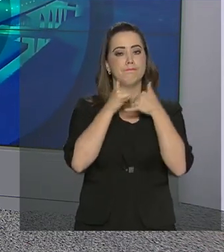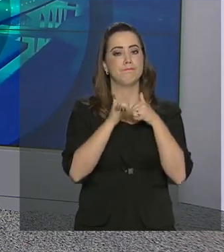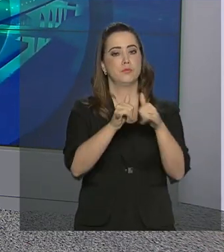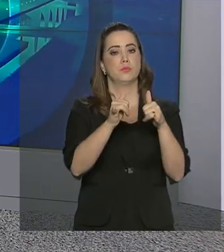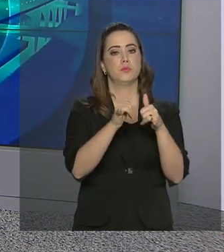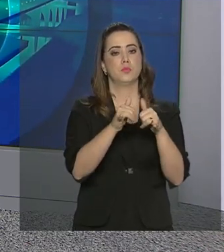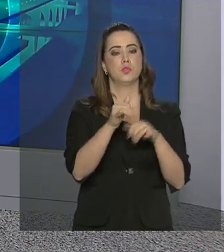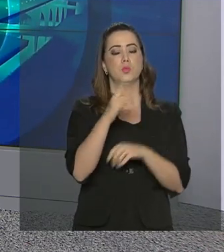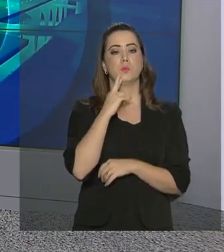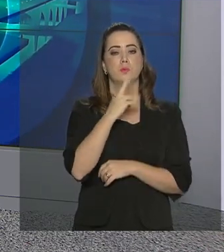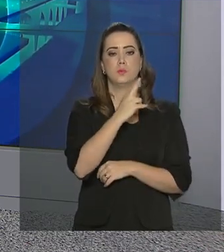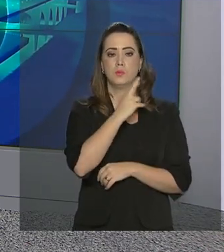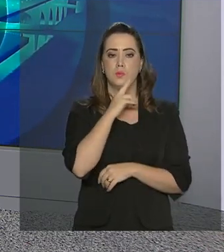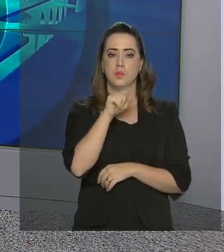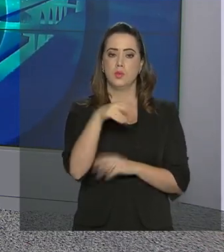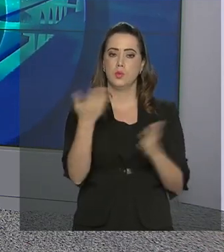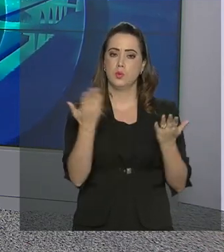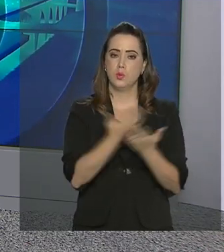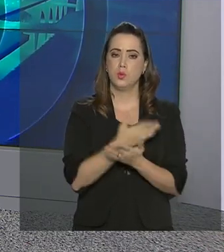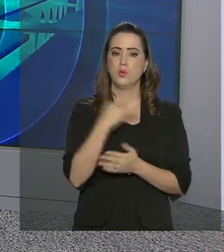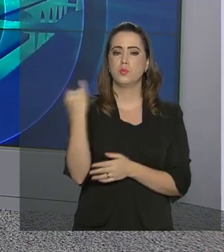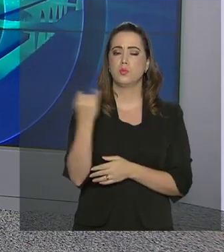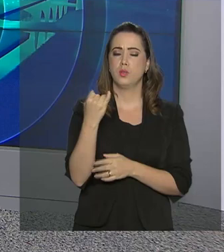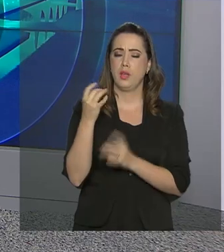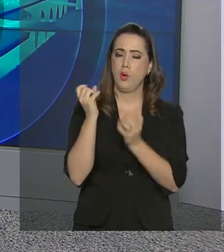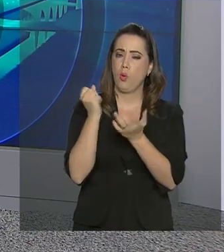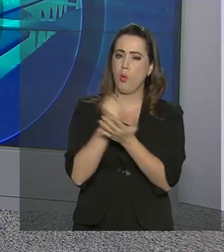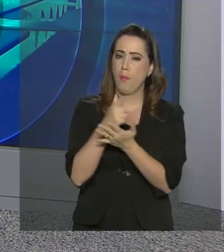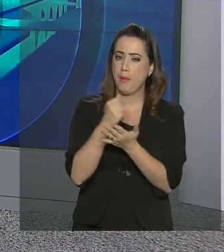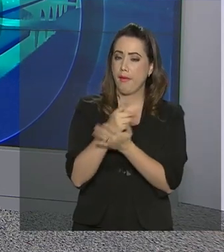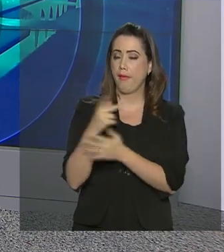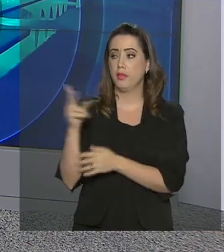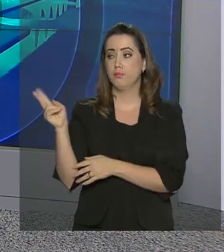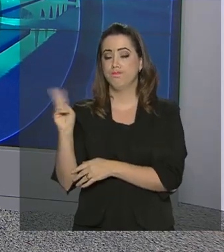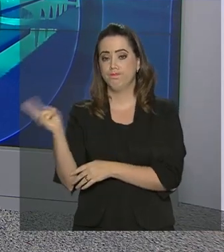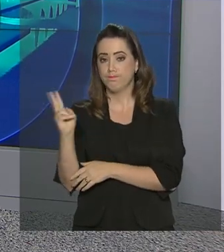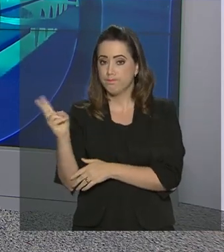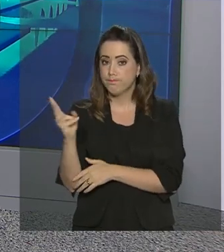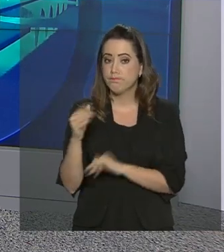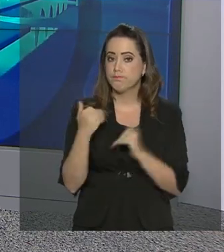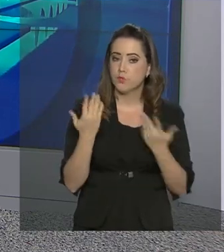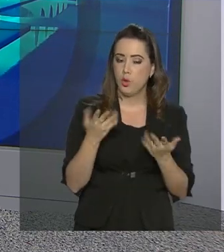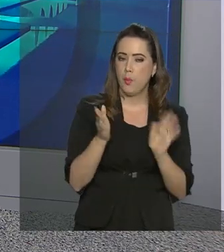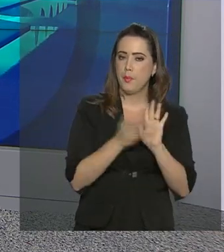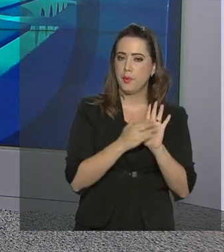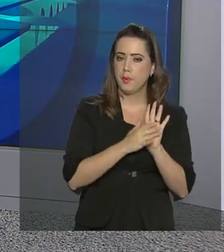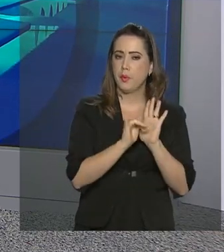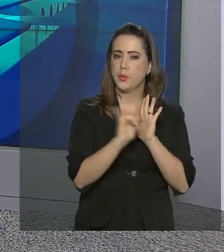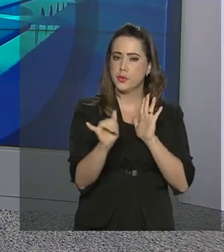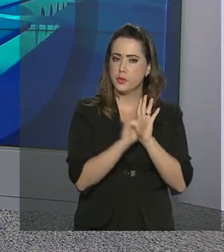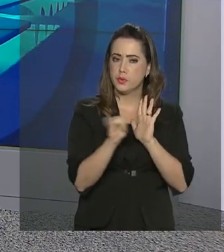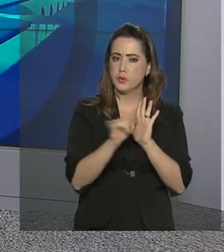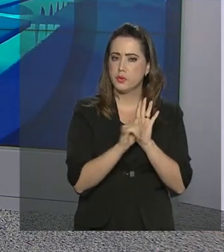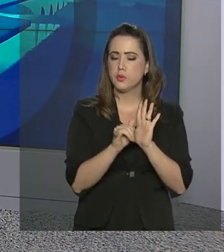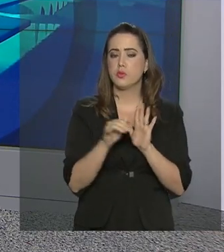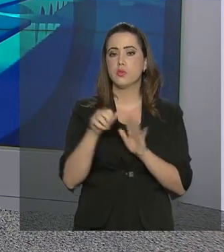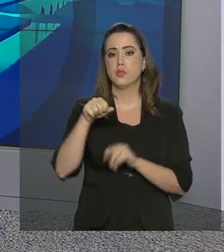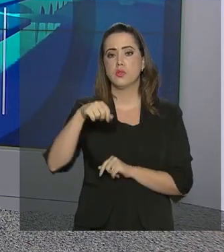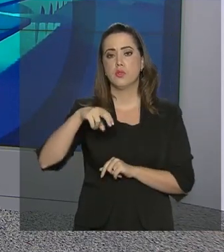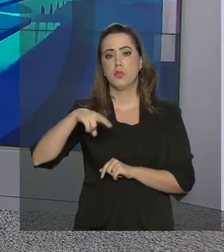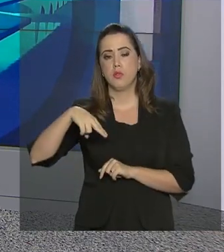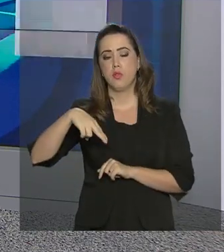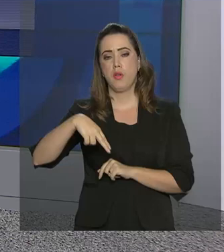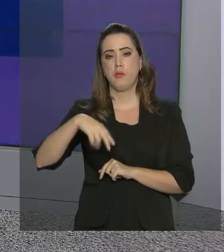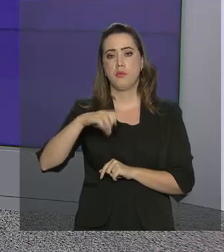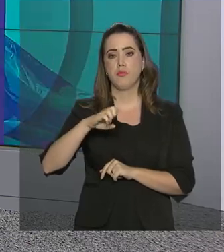energia do estado de Roraima, que atualmente é importada do país vizinho. Uma proposta de edital lançada pela ANEL,